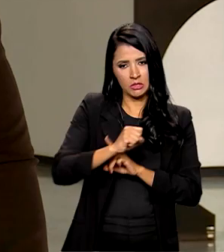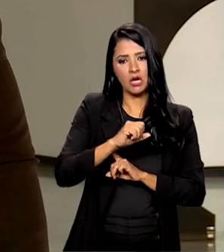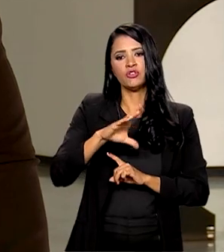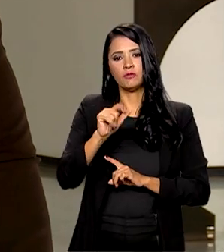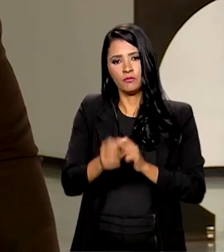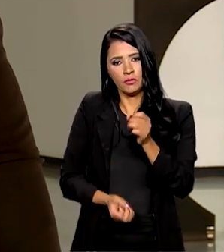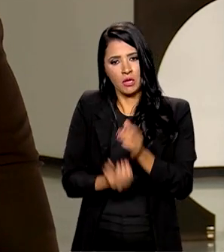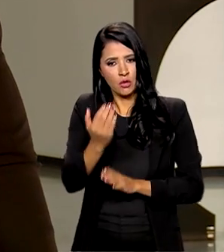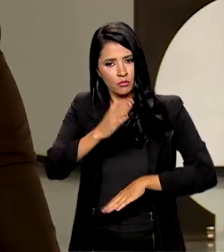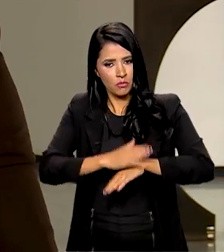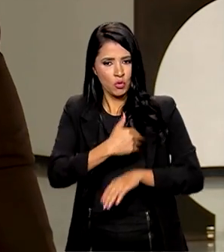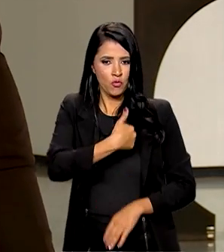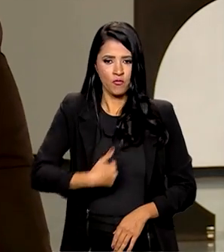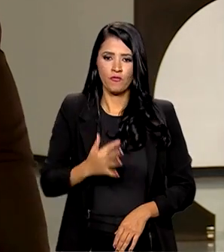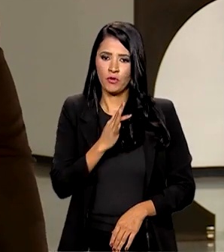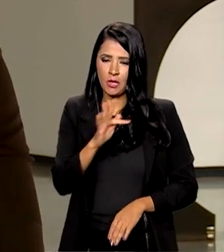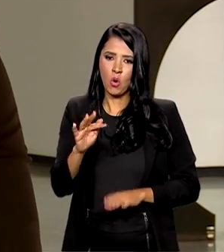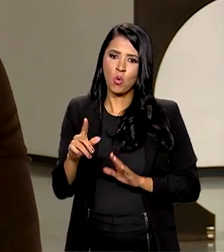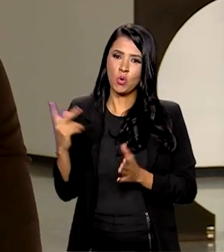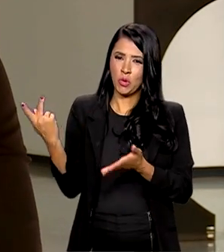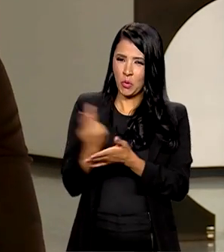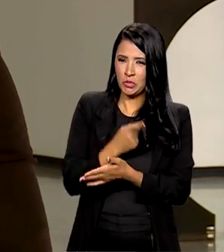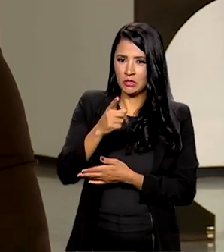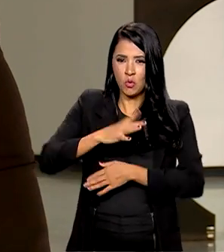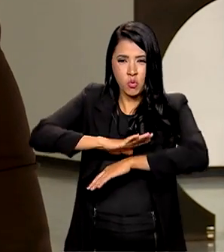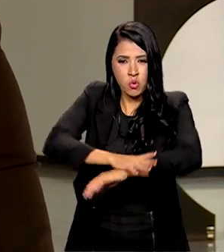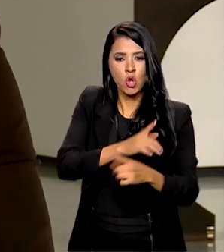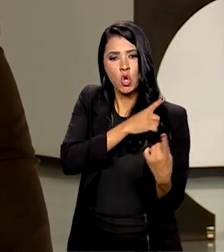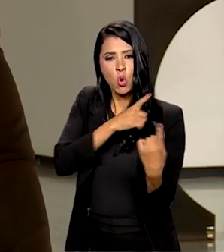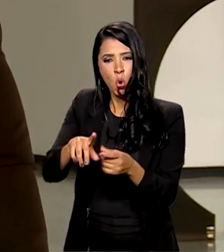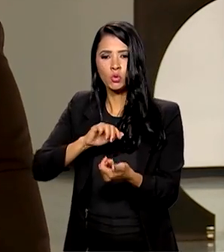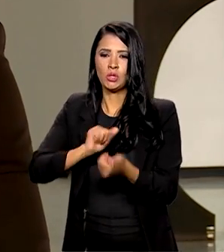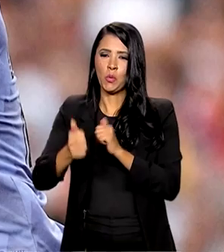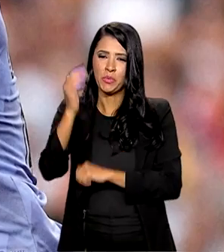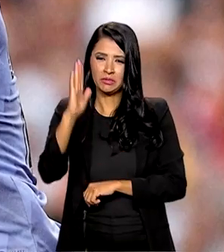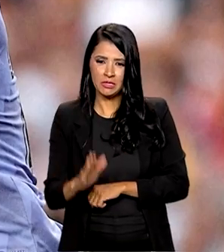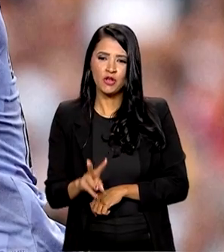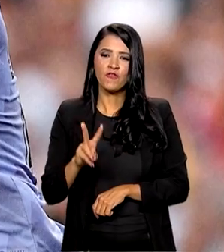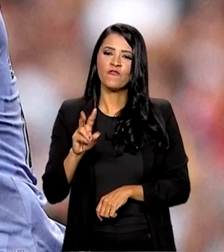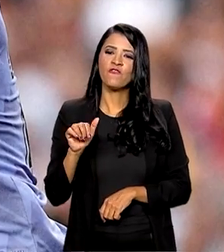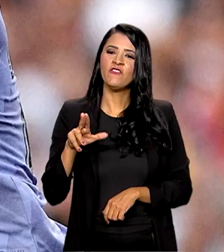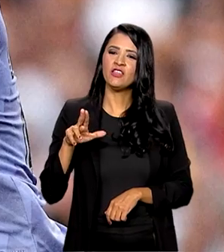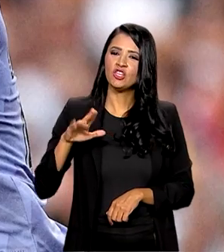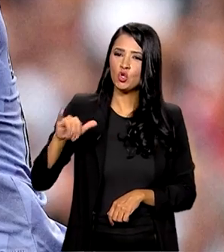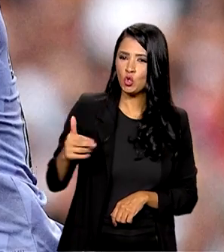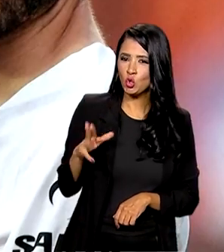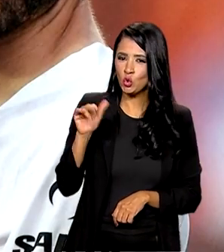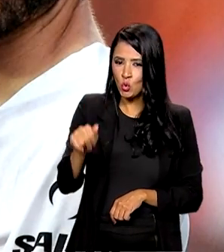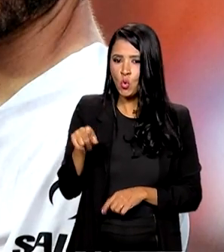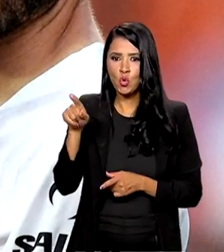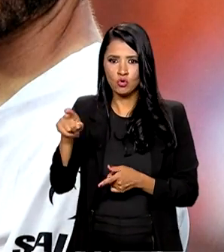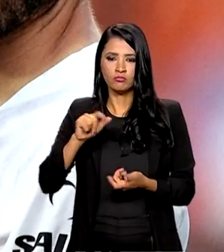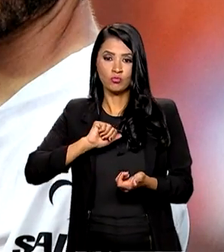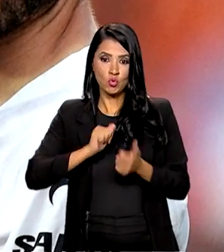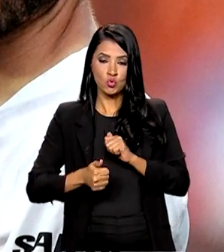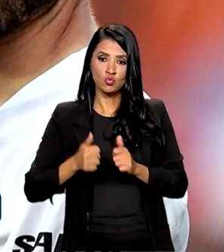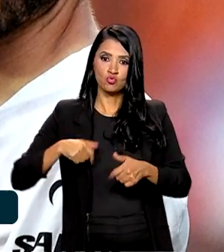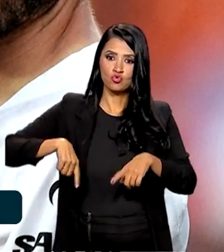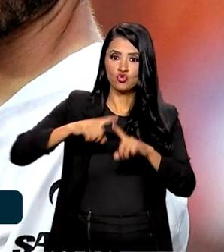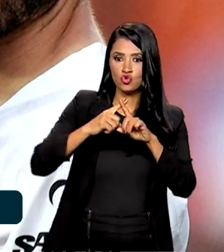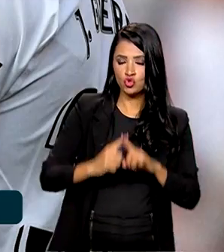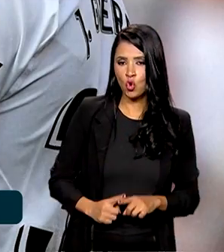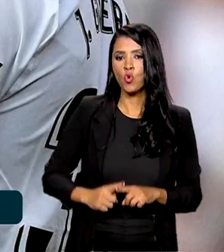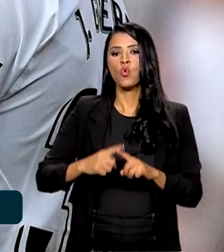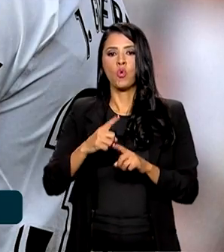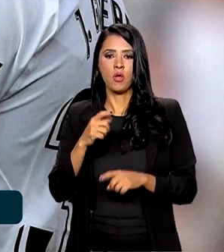pelo governo federal logo após o episódio de racismo contra o brasileiro Vinícius Júnior do Real Madrid em uma partida pelo campeonato espanhol